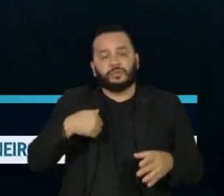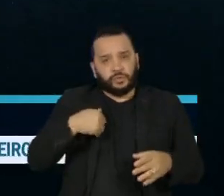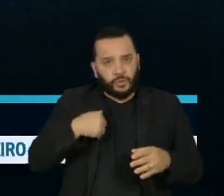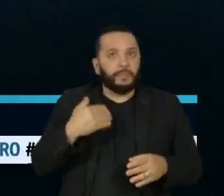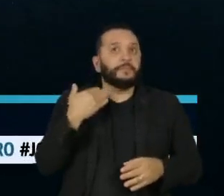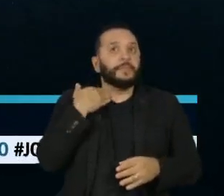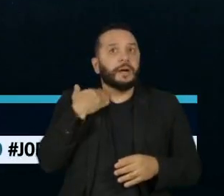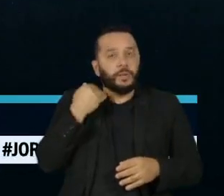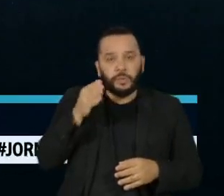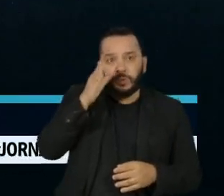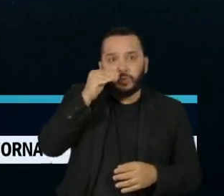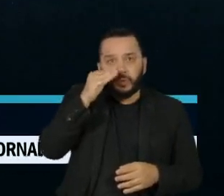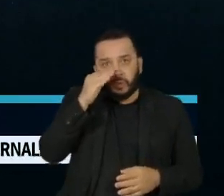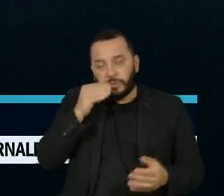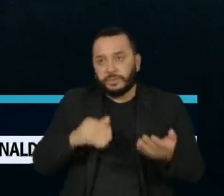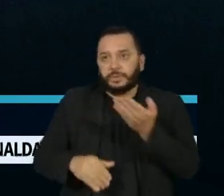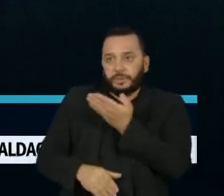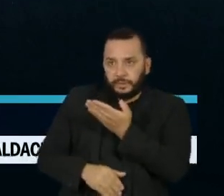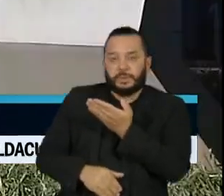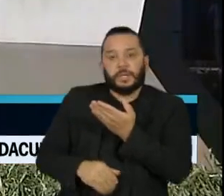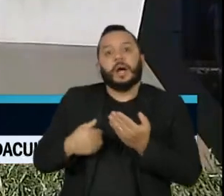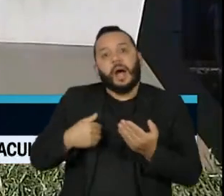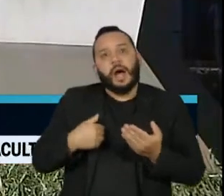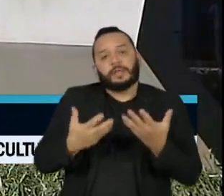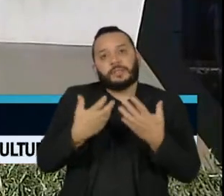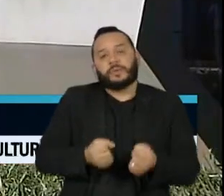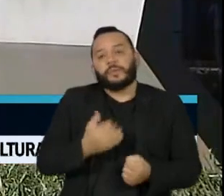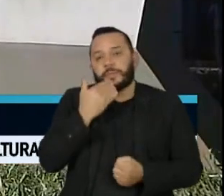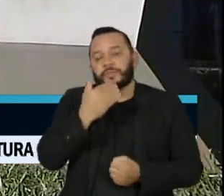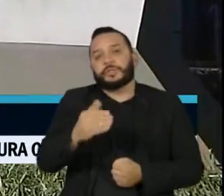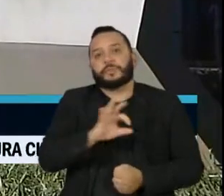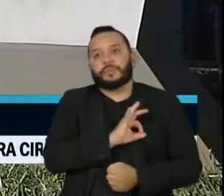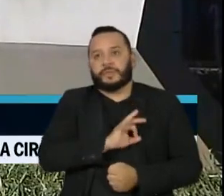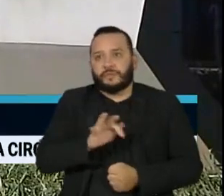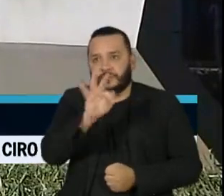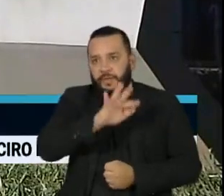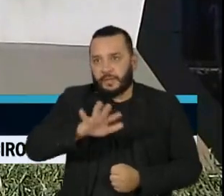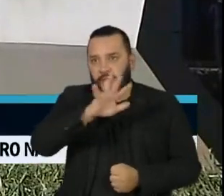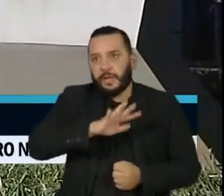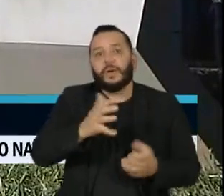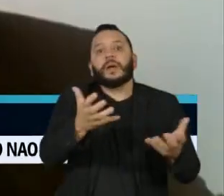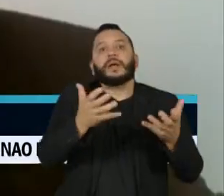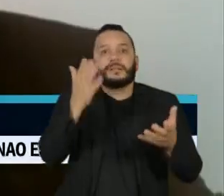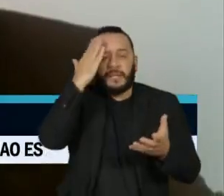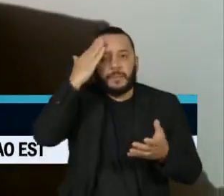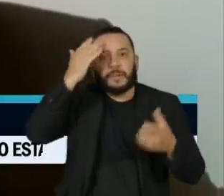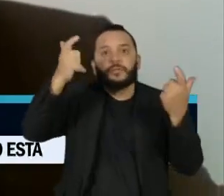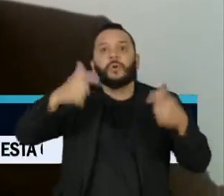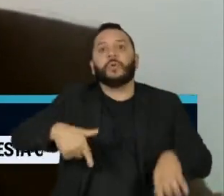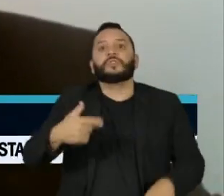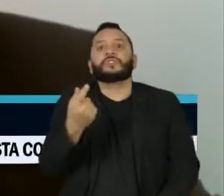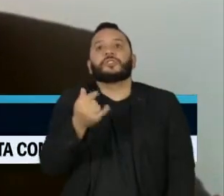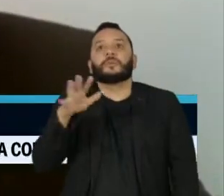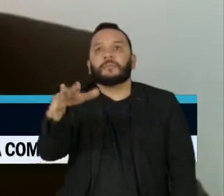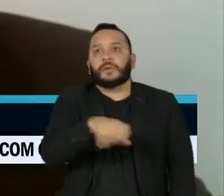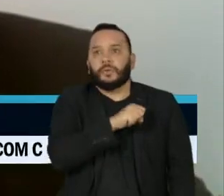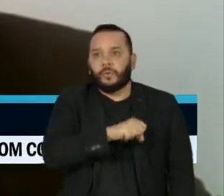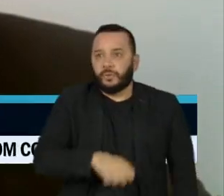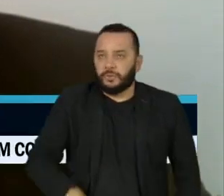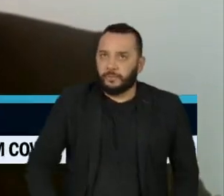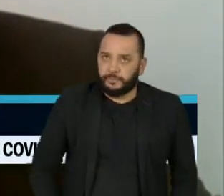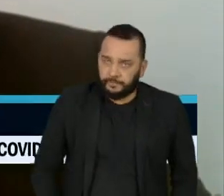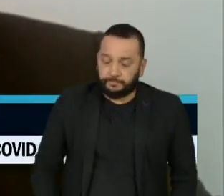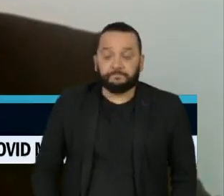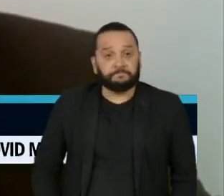bancário de CID, atendendo a um pedido da Polícia Federal. A investigação quer descobrir a origem do dinheiro. Não existe um crime a priori,